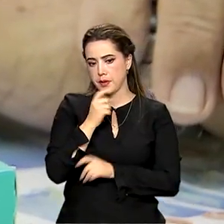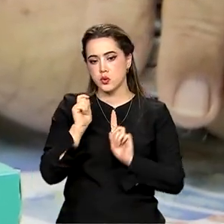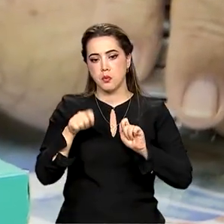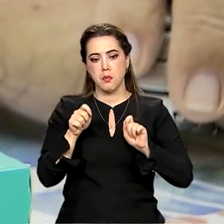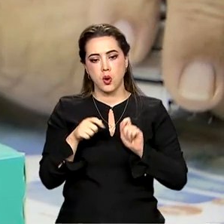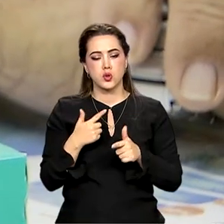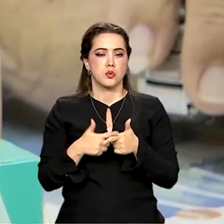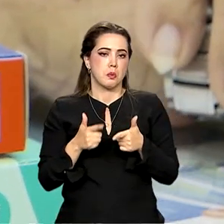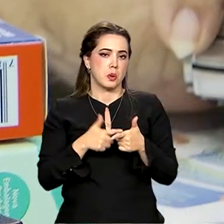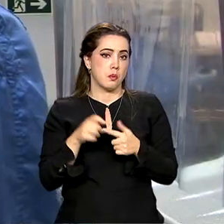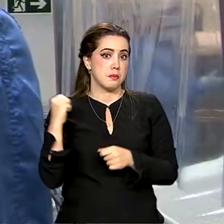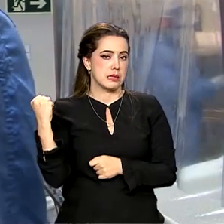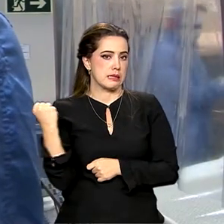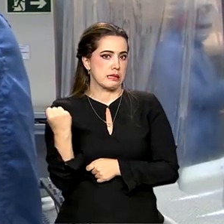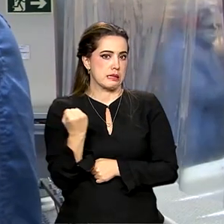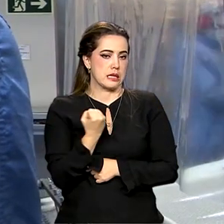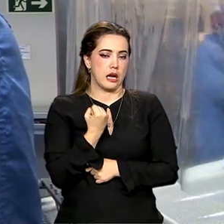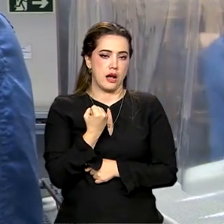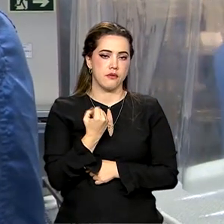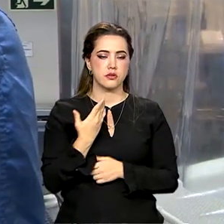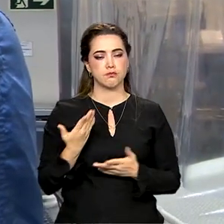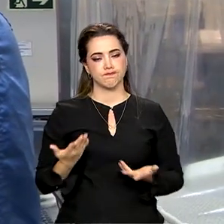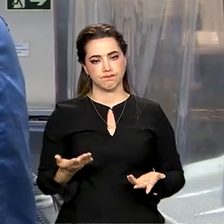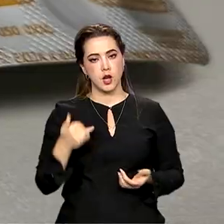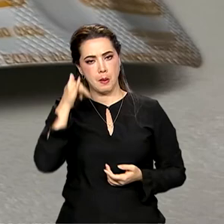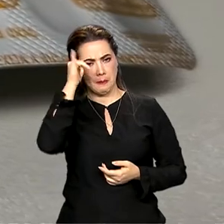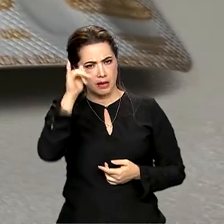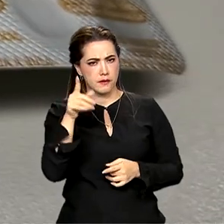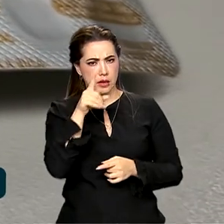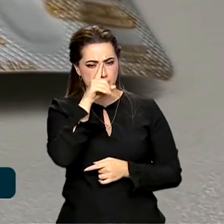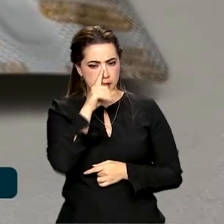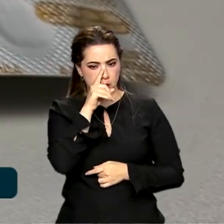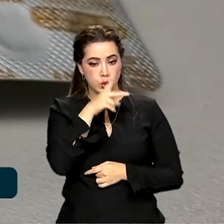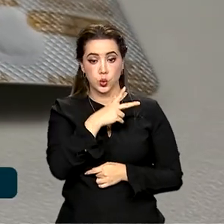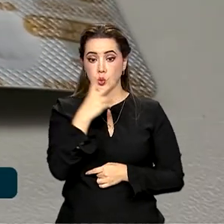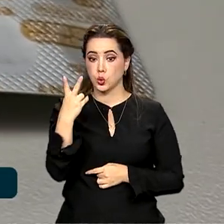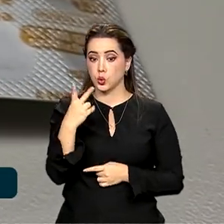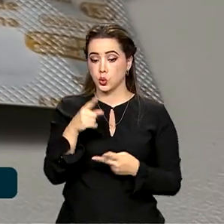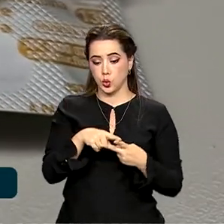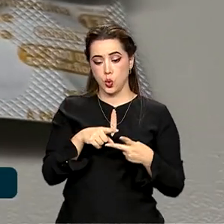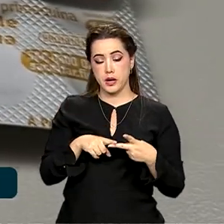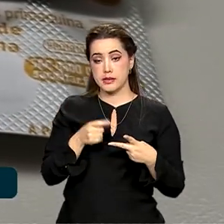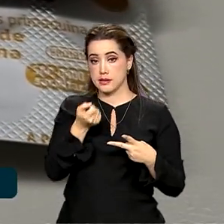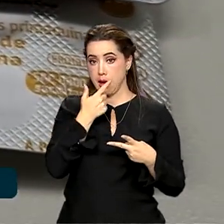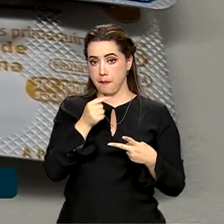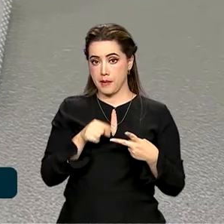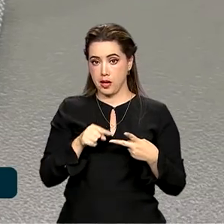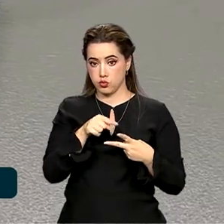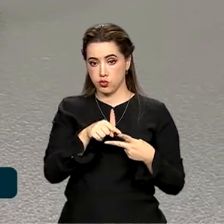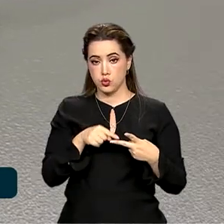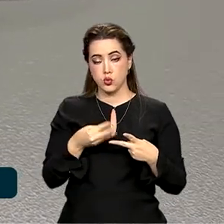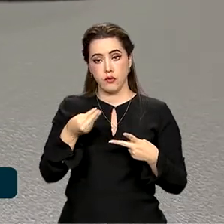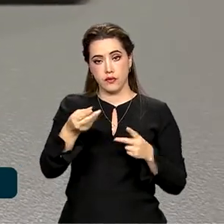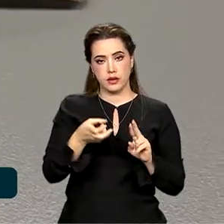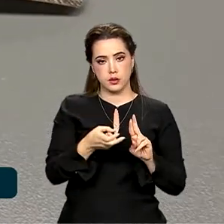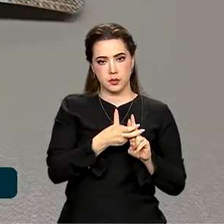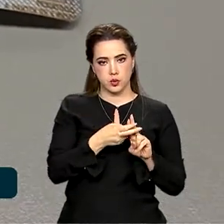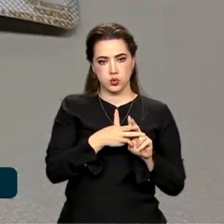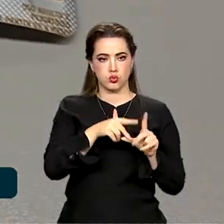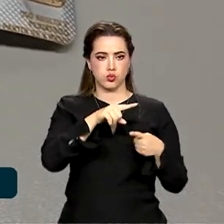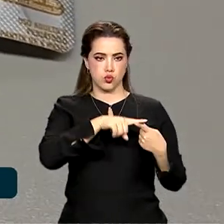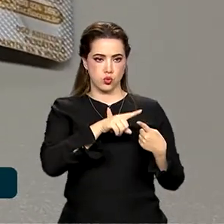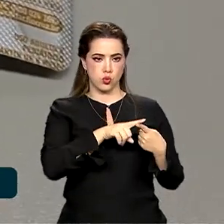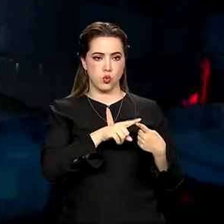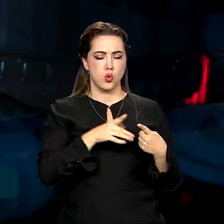causar problemas graves. Para evitar esse perigo, dois medicamentos distribuídos pelo SUS para tuberculose